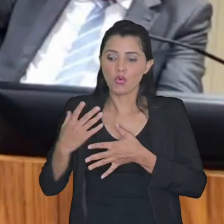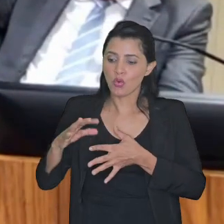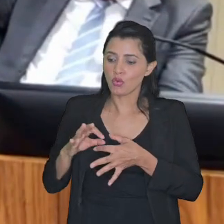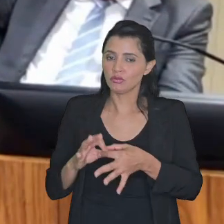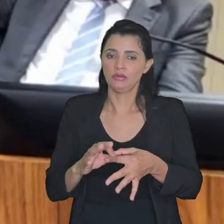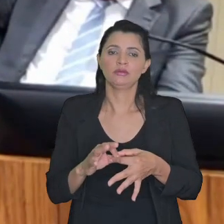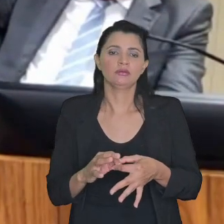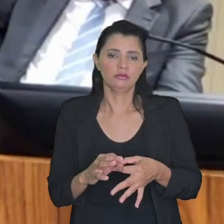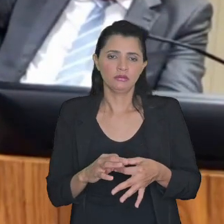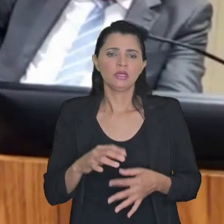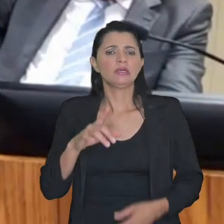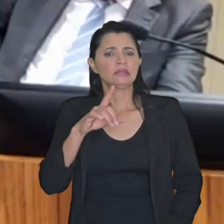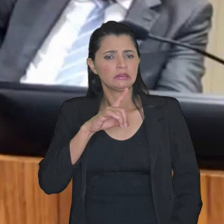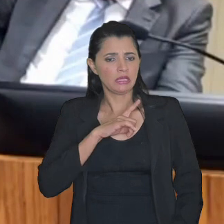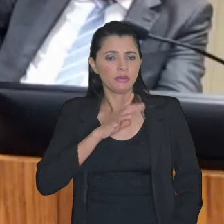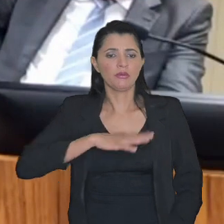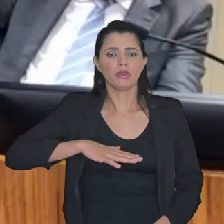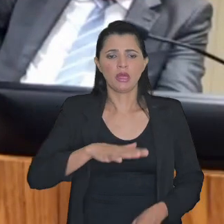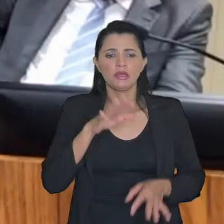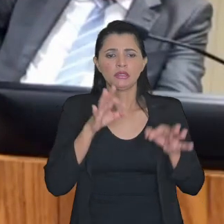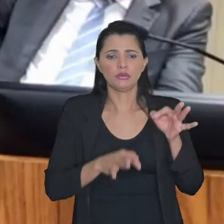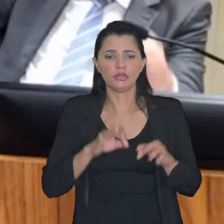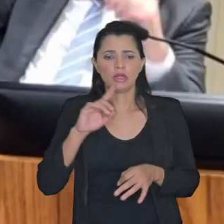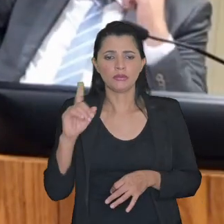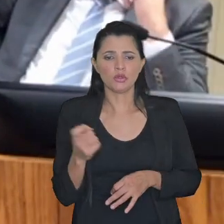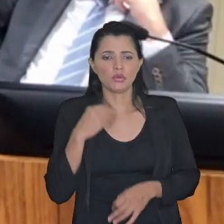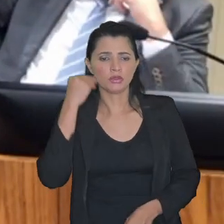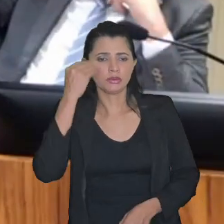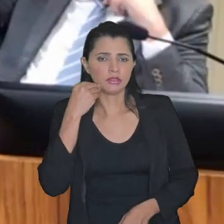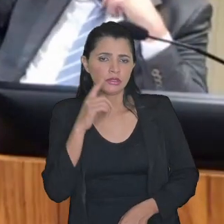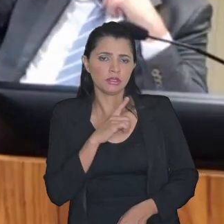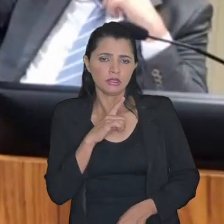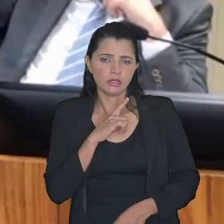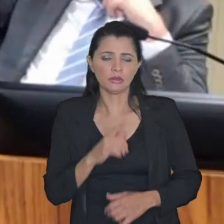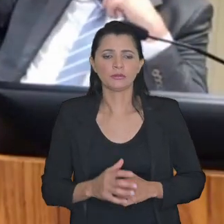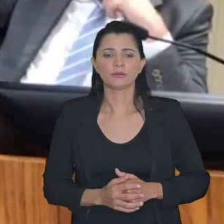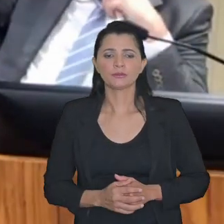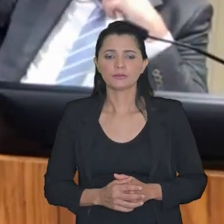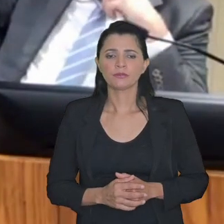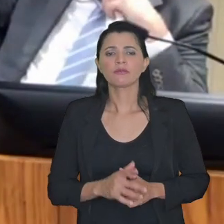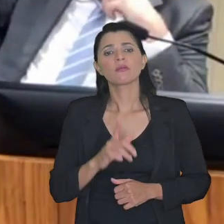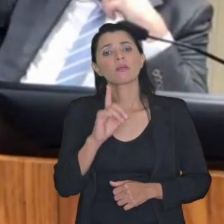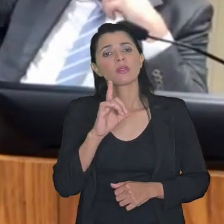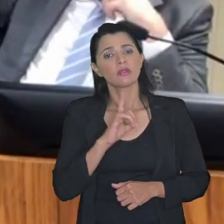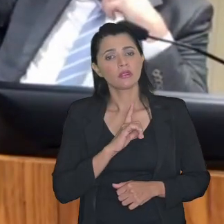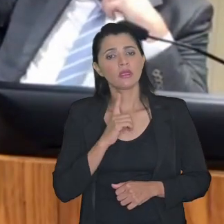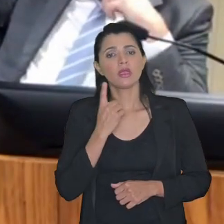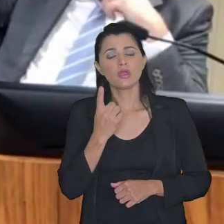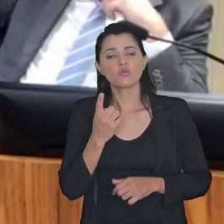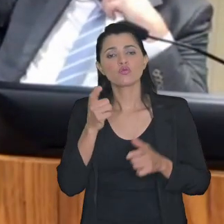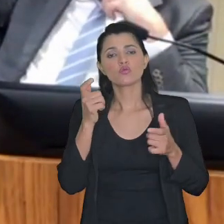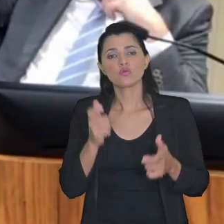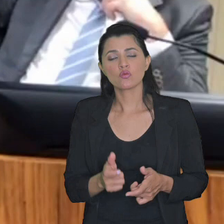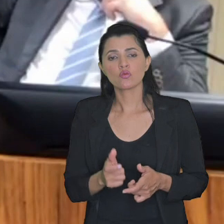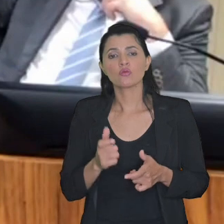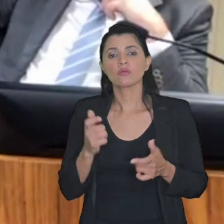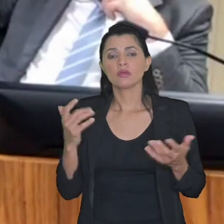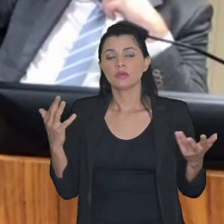existe pelo menos no campo tributário que é a minha única experiência existe uma fatia